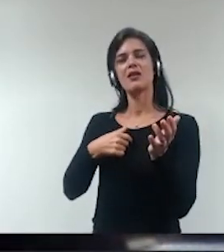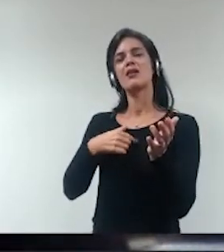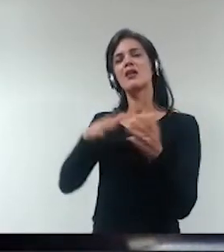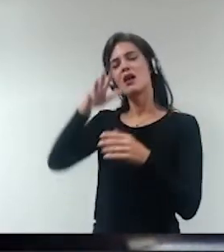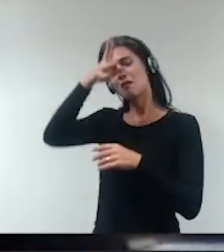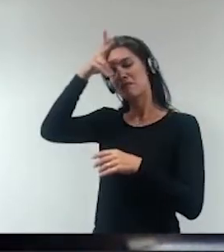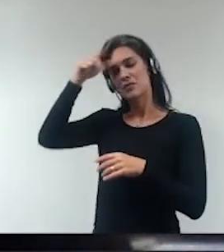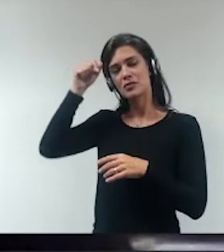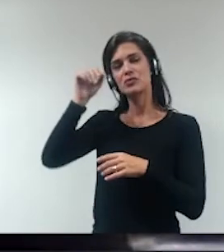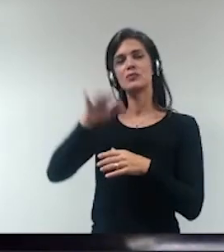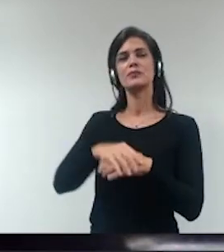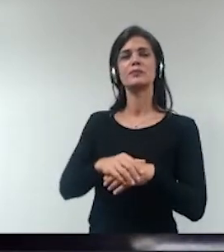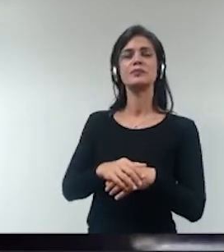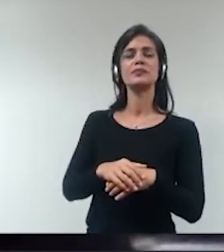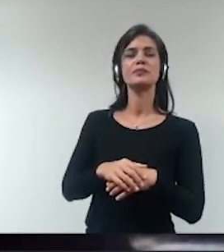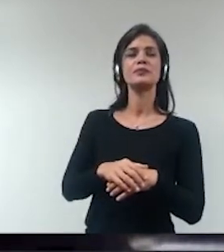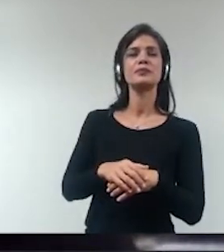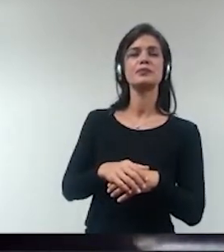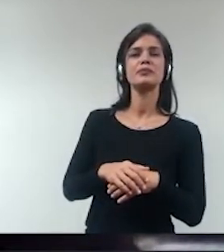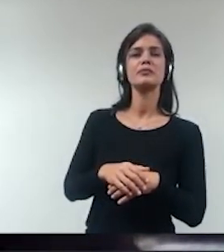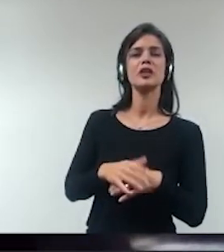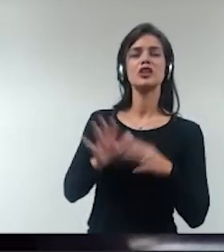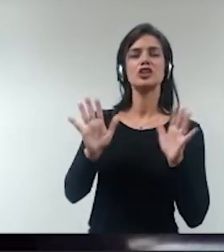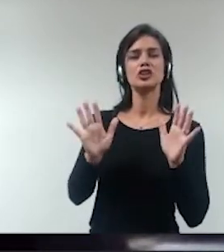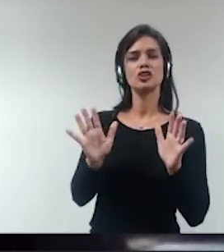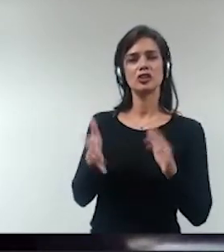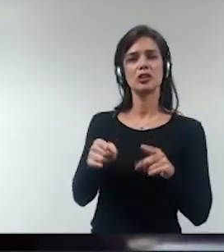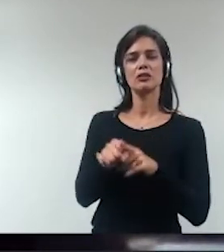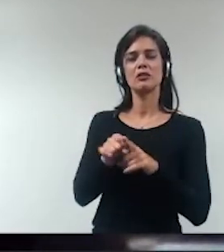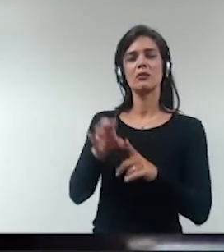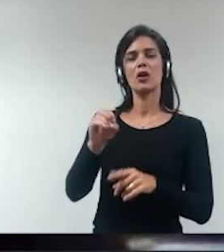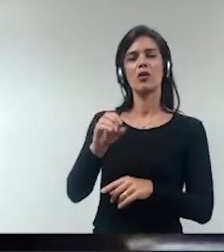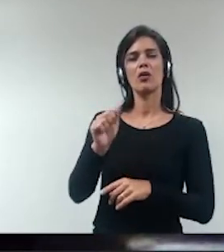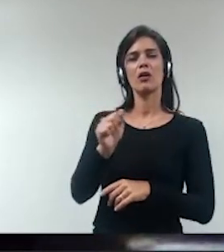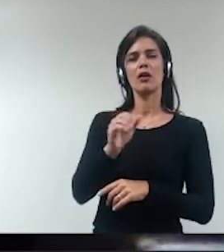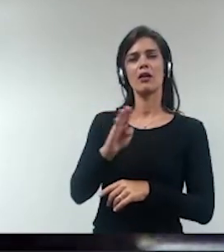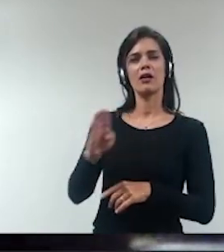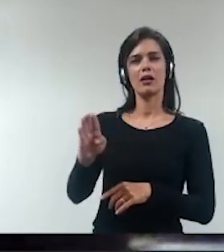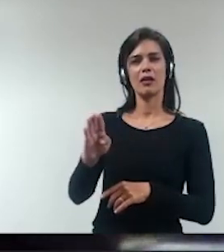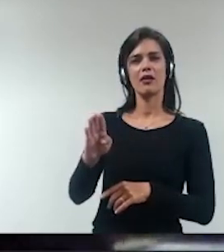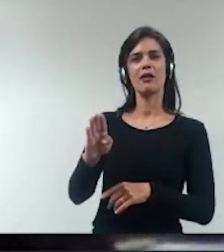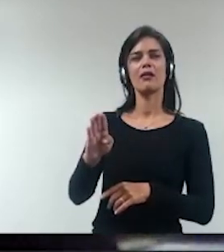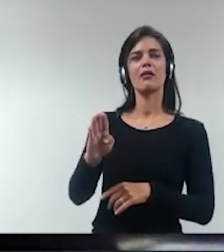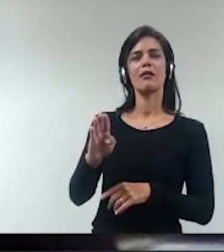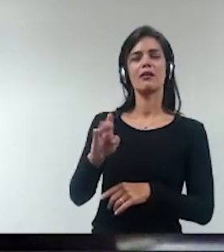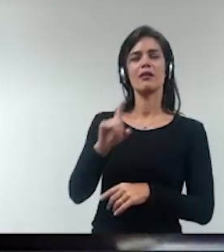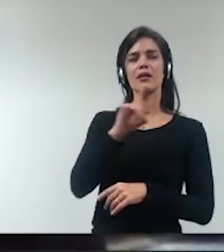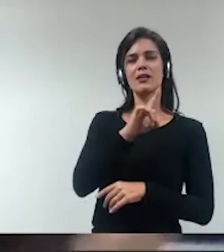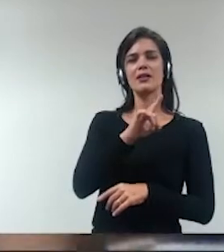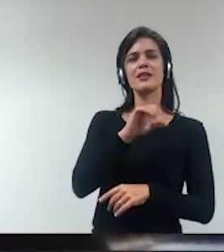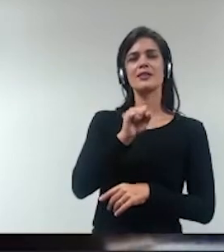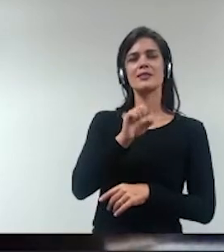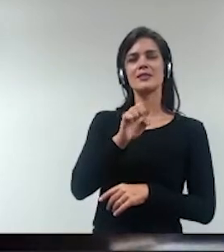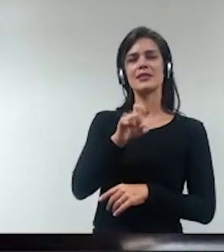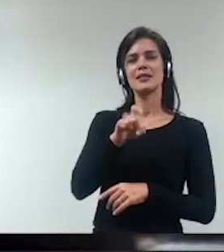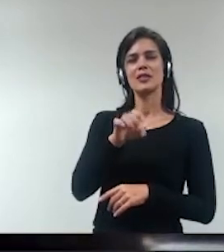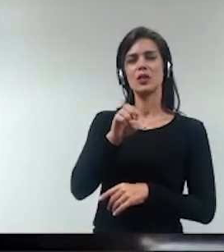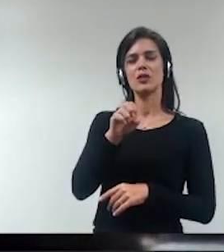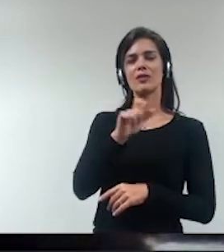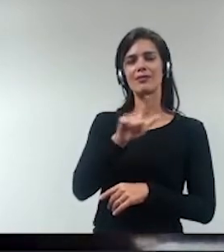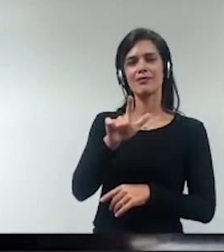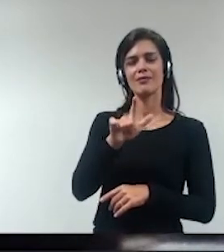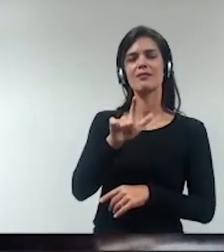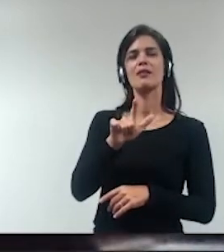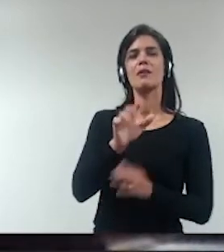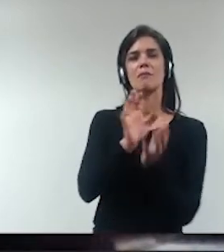com muita honra também já esteve à frente da OAB seccional Pernambuco doutor Pedro não vamos